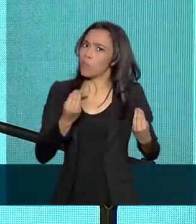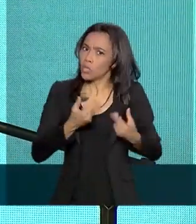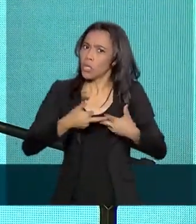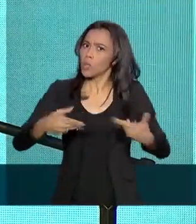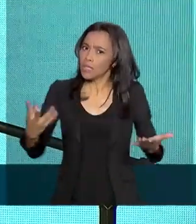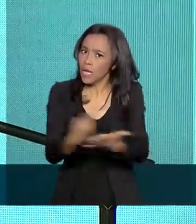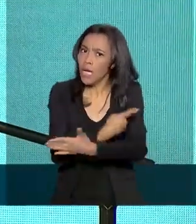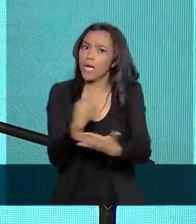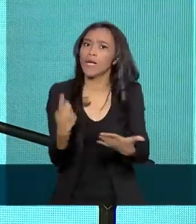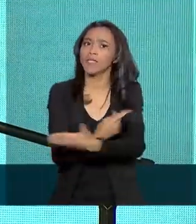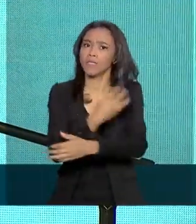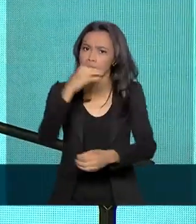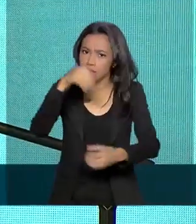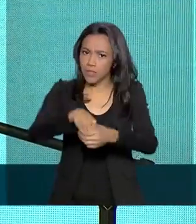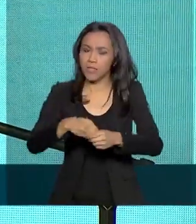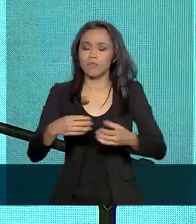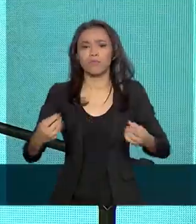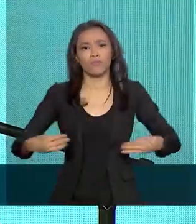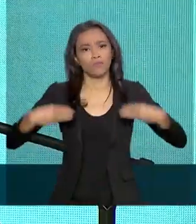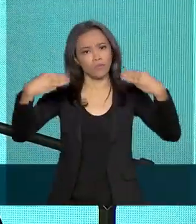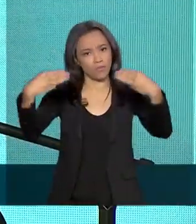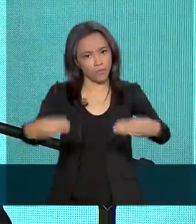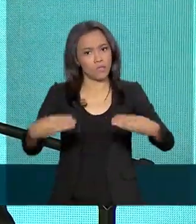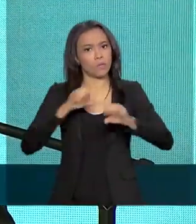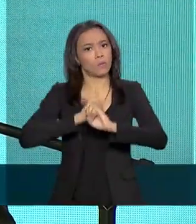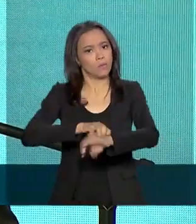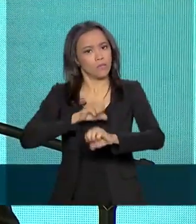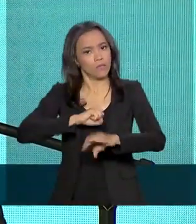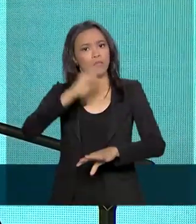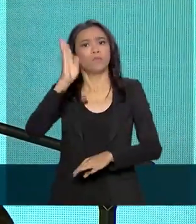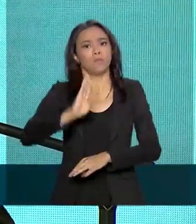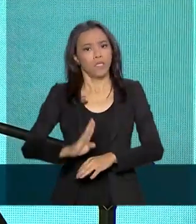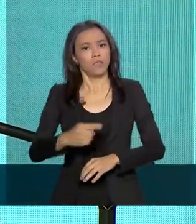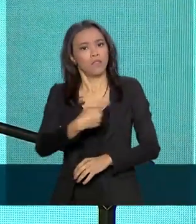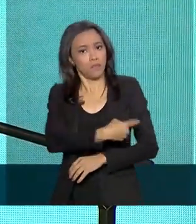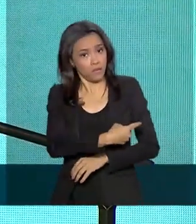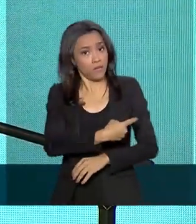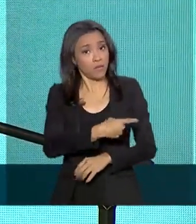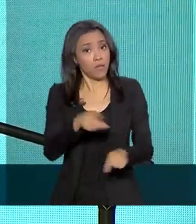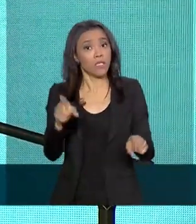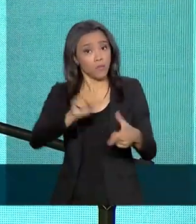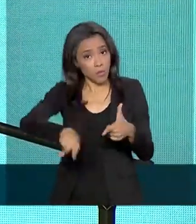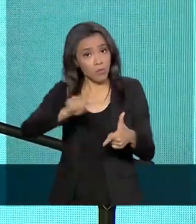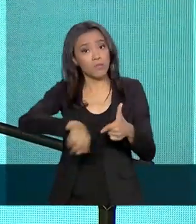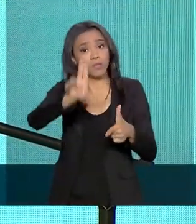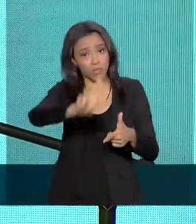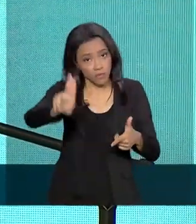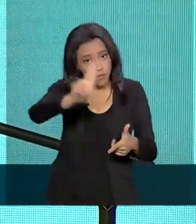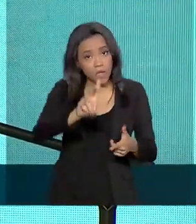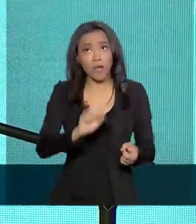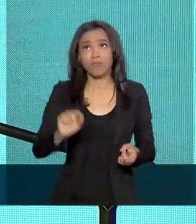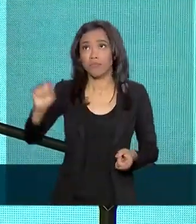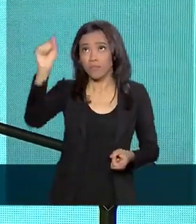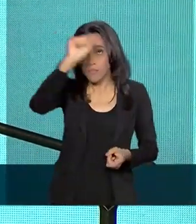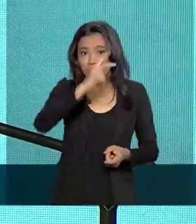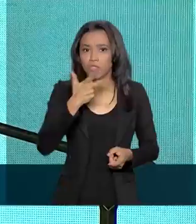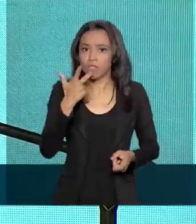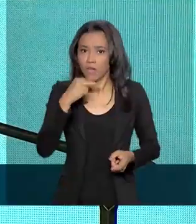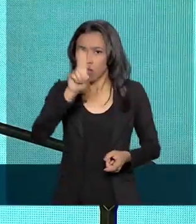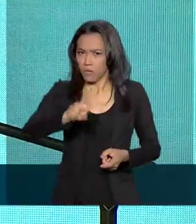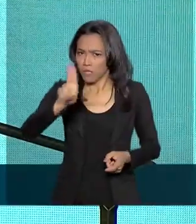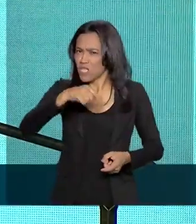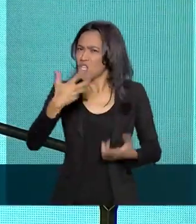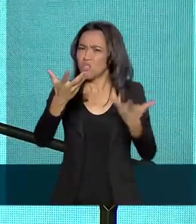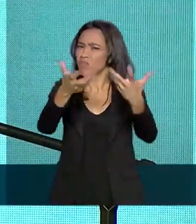coisa errada dentro da educação no Brasil. Até a questão das universidades. Quando se fala em universidades, ninguém